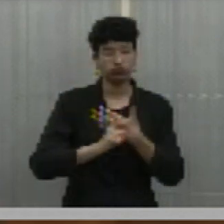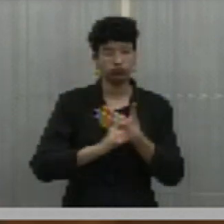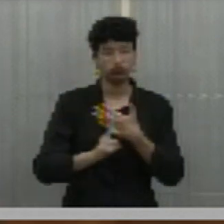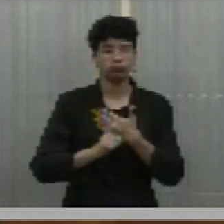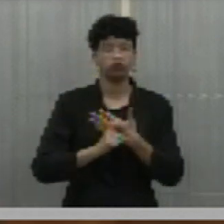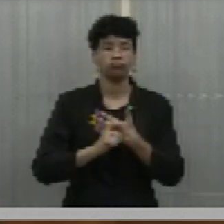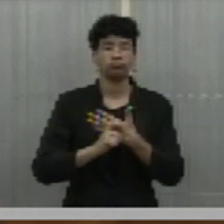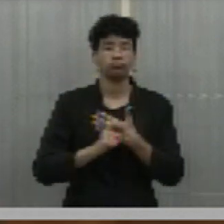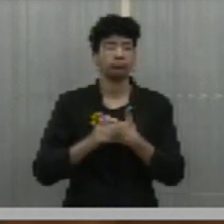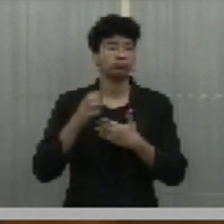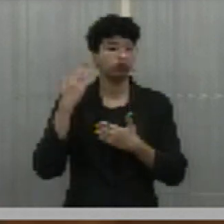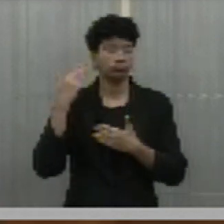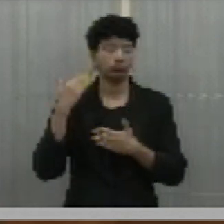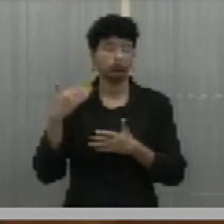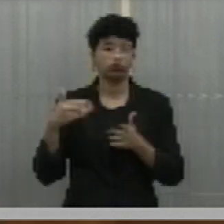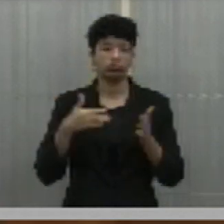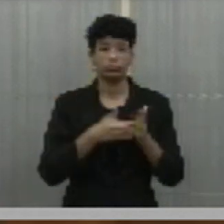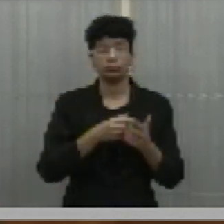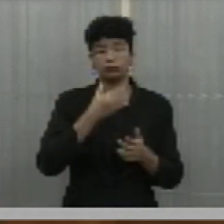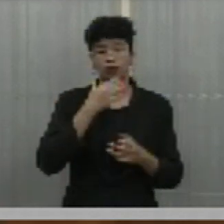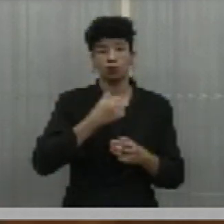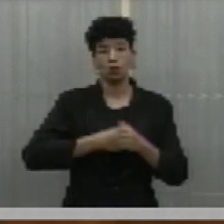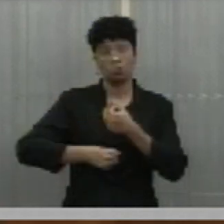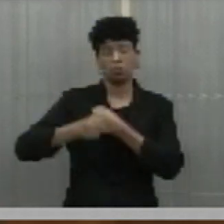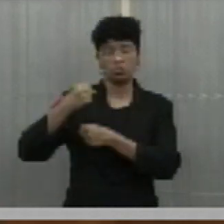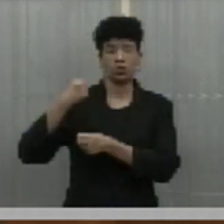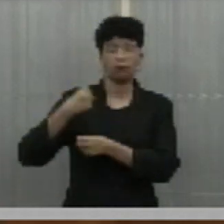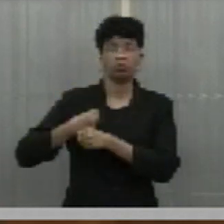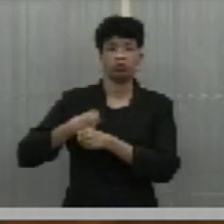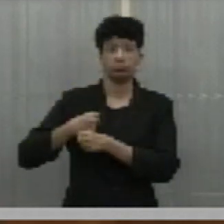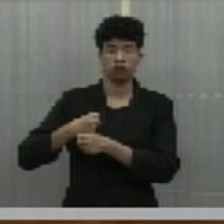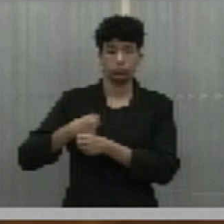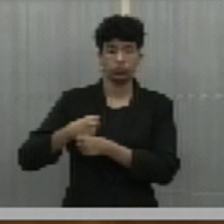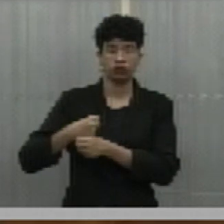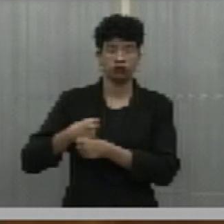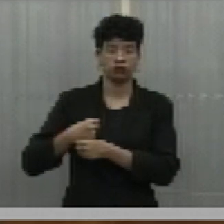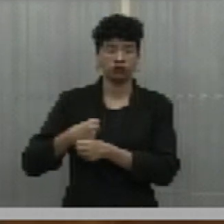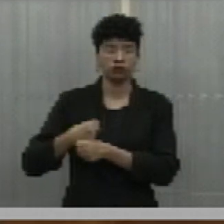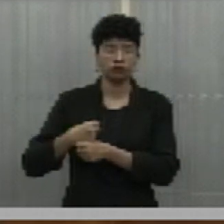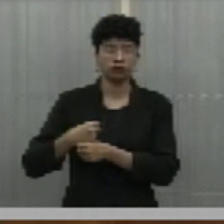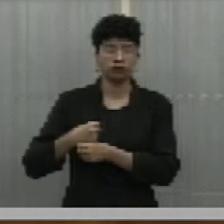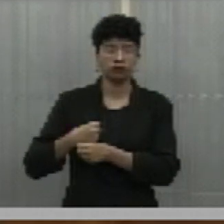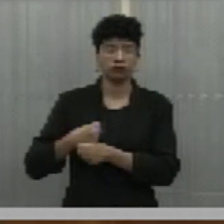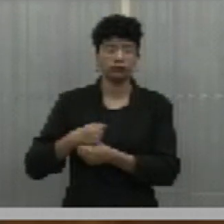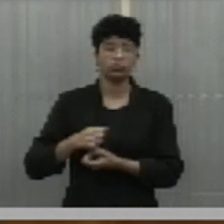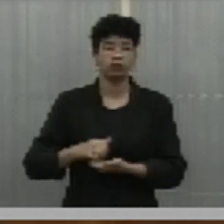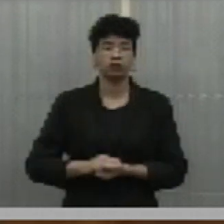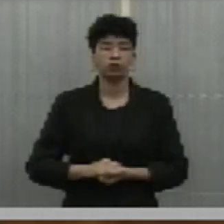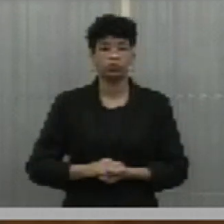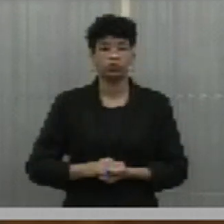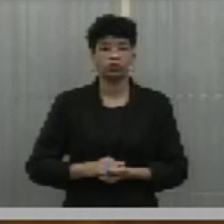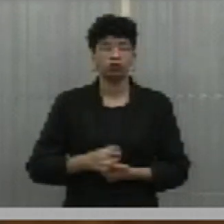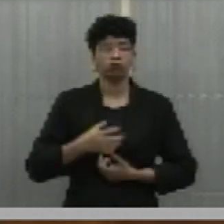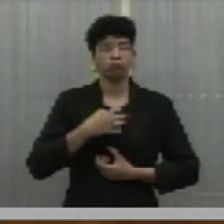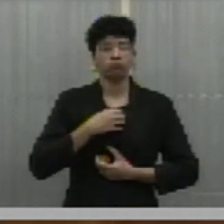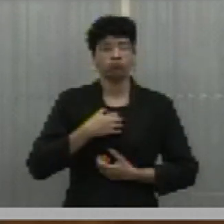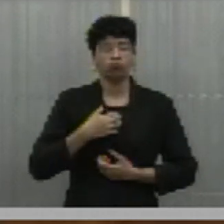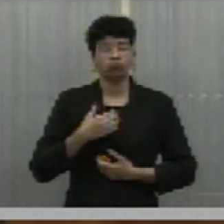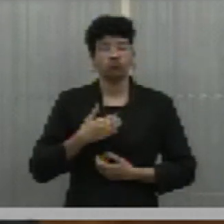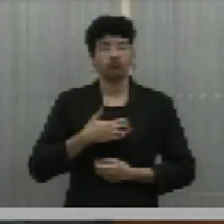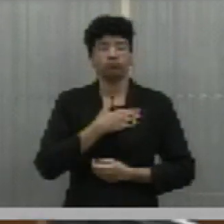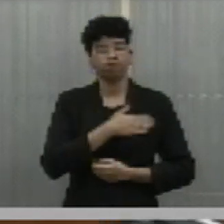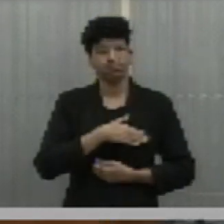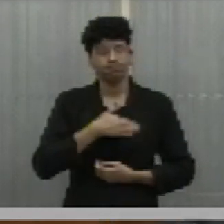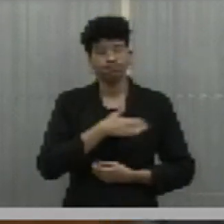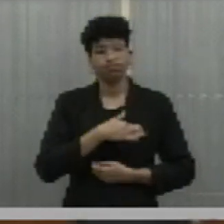recentemente, onde estive até dezembro do ano passado, quando, de forma muito satisfatória, recebi o convite para retornar à terra,